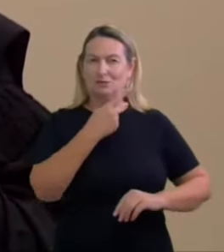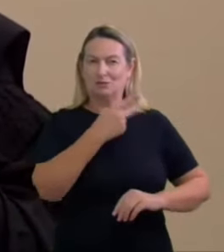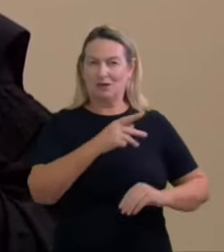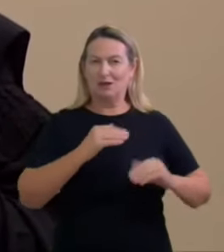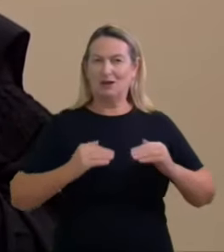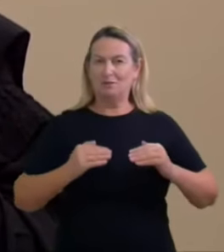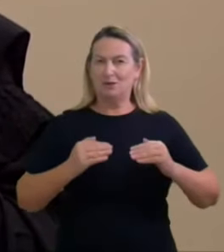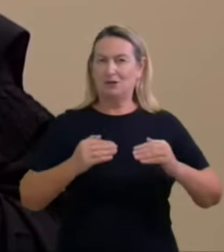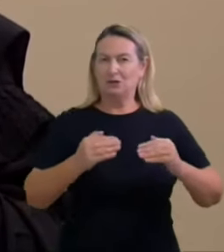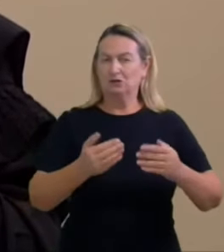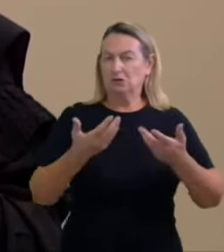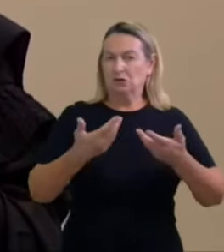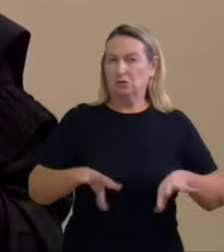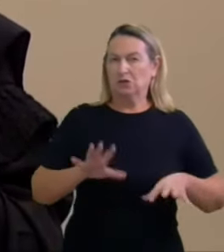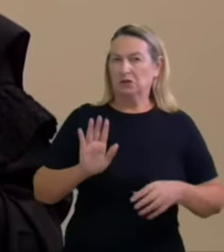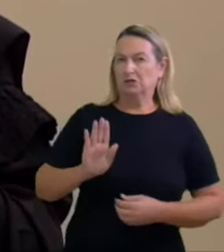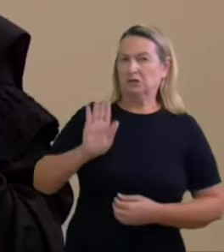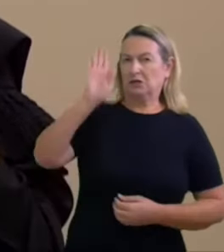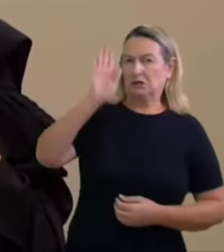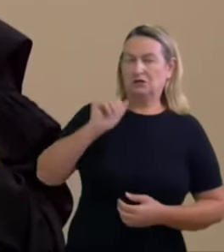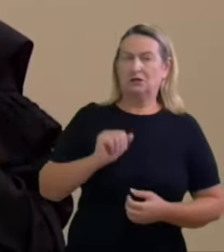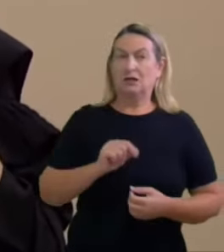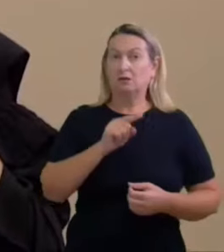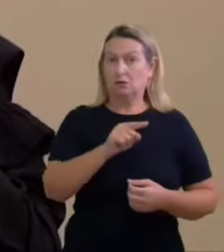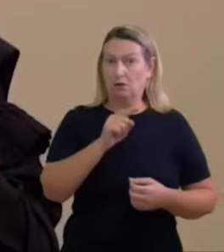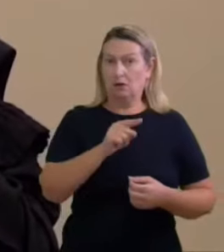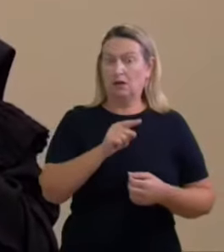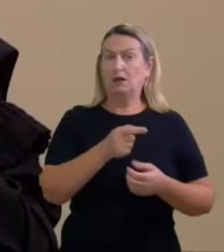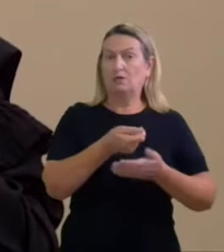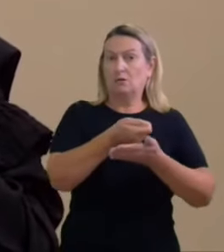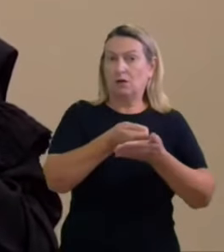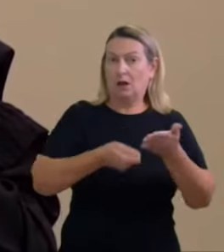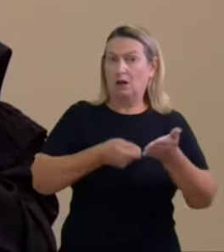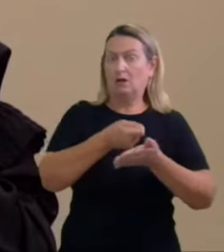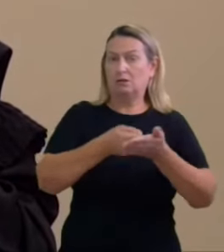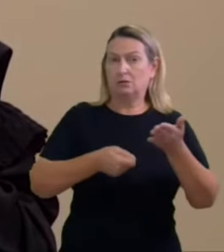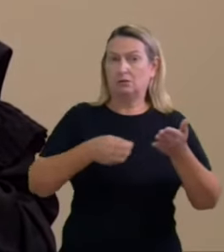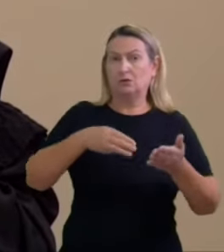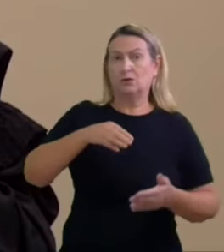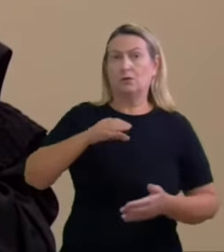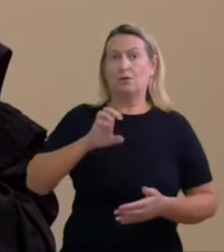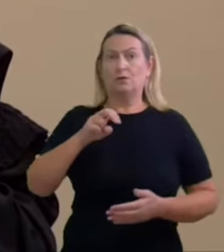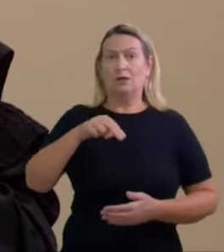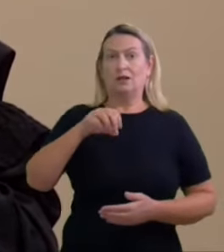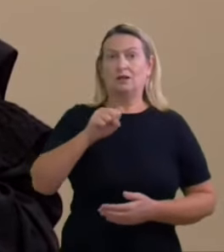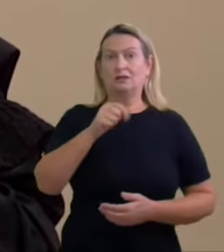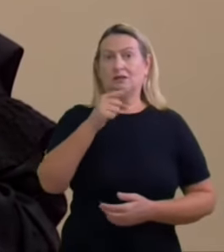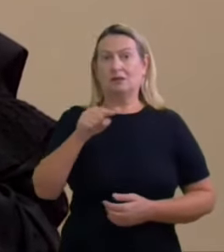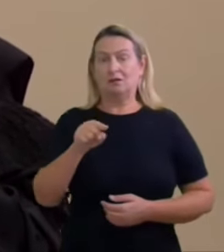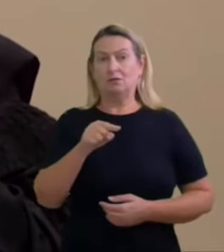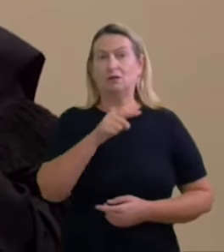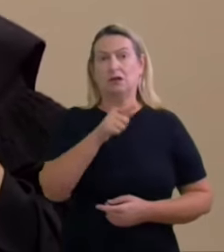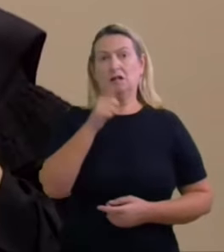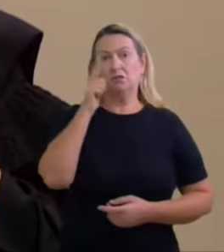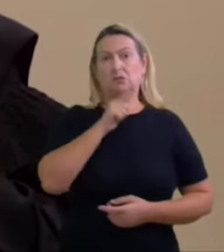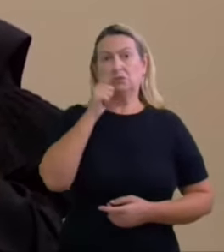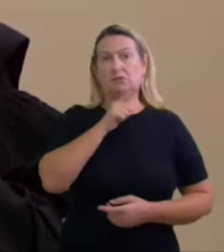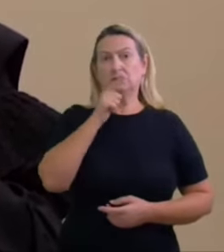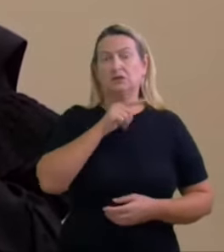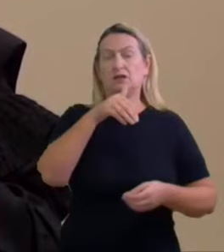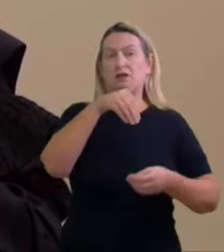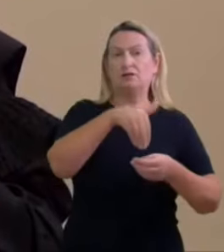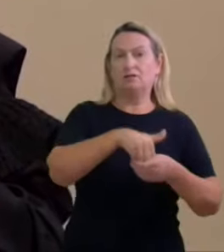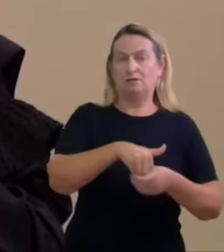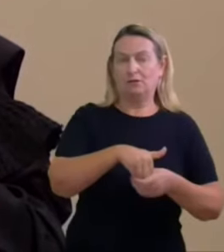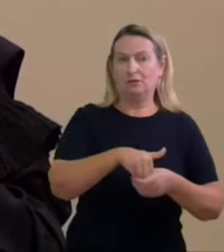comprovar que ter atuado em grande operação criminal de corrupção não atrairia votos senão Joaquim Barbosa se candidataria mas na verdade não